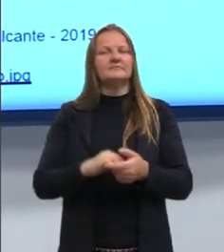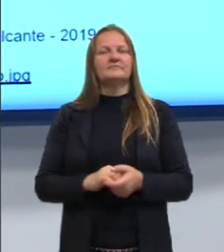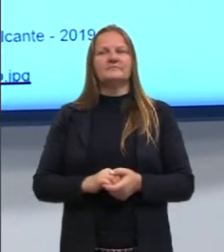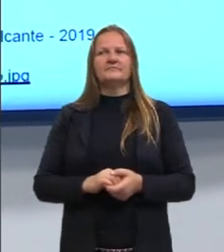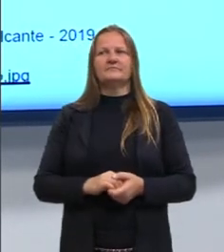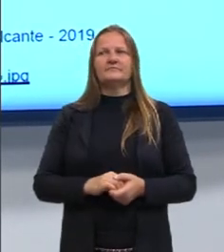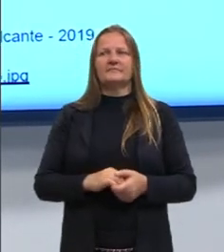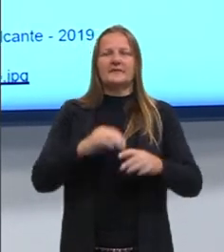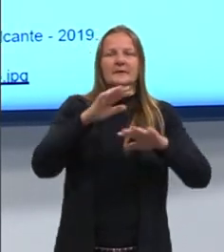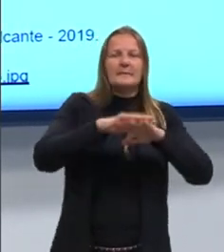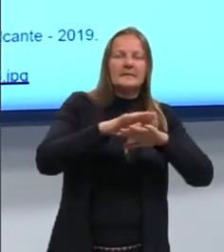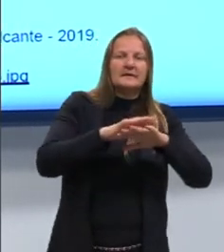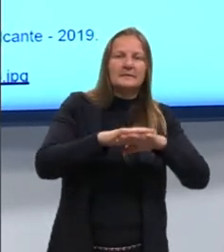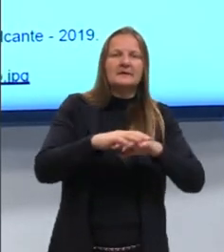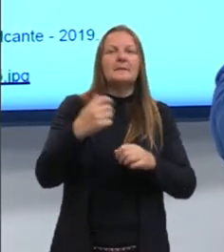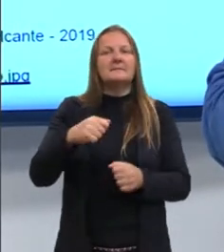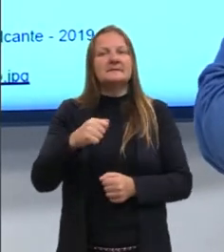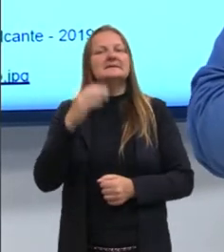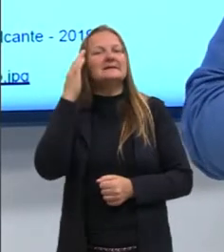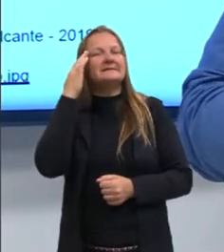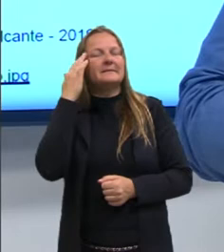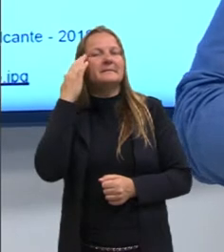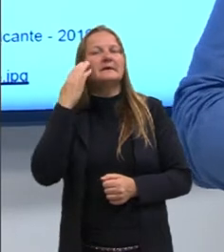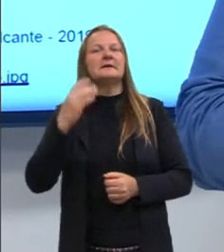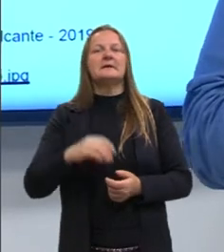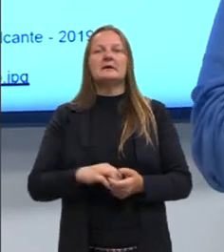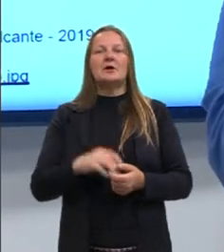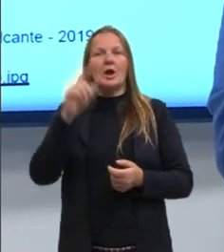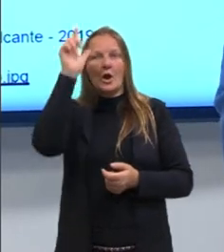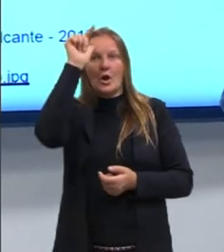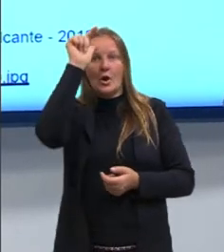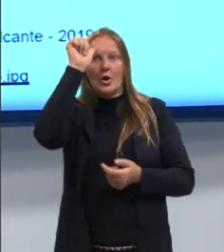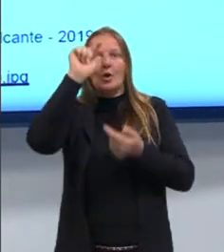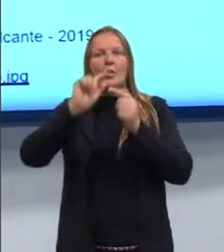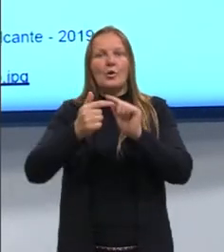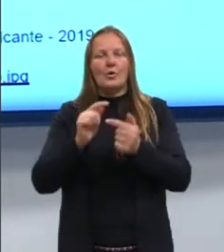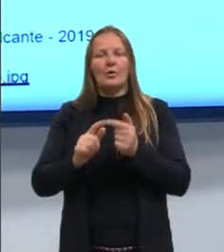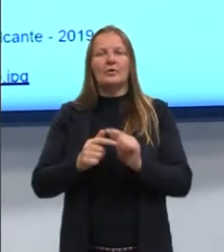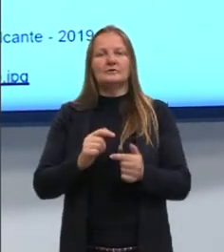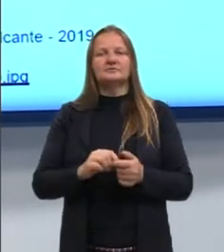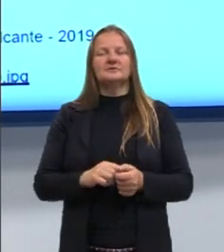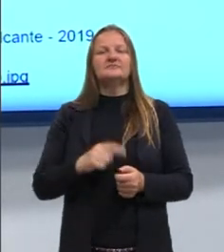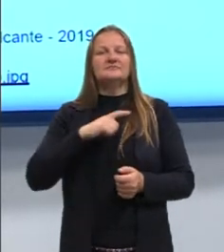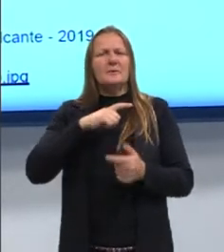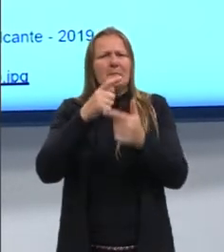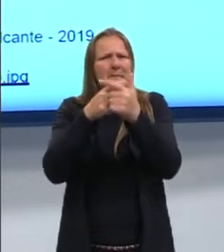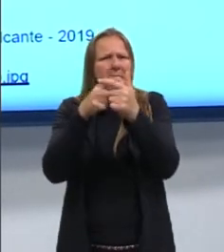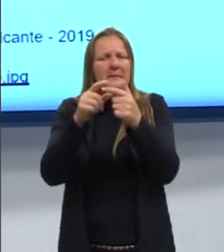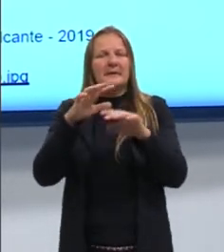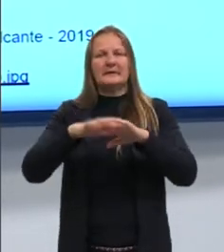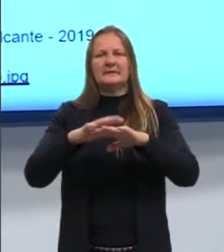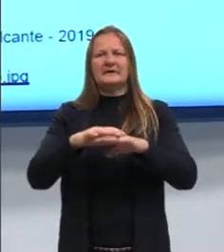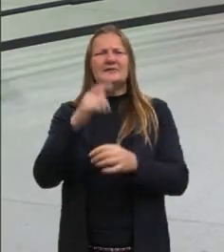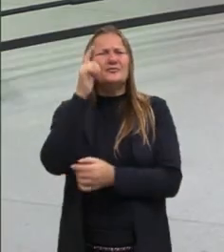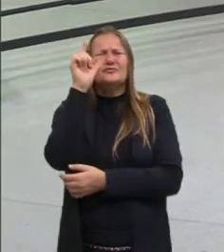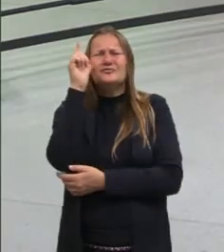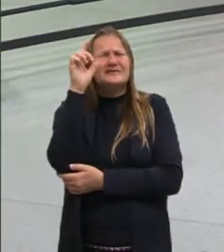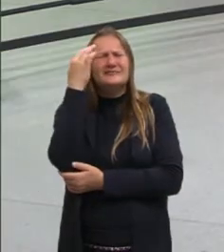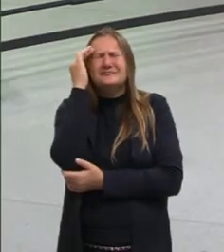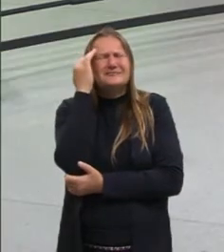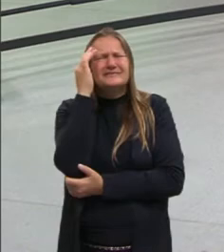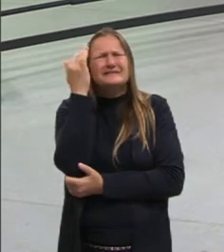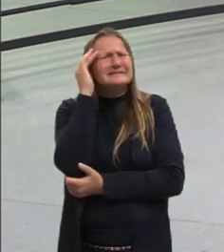coisa da matemática, a gente precisa entender essa parte da lógica. Ah, eu tinha muito problema com a matemática, porque eu não conseguia exatamente